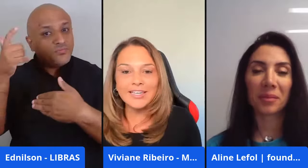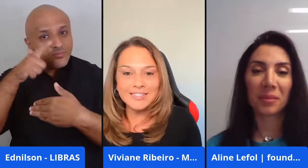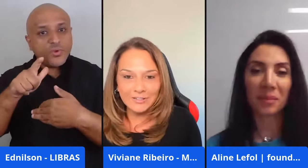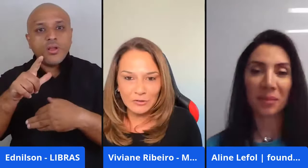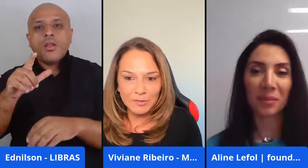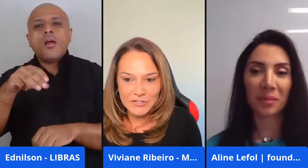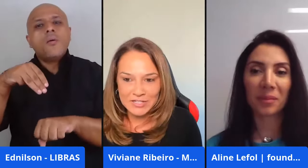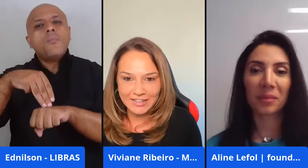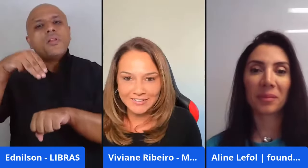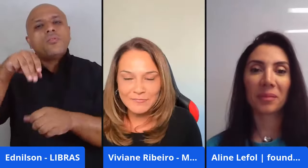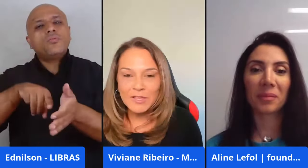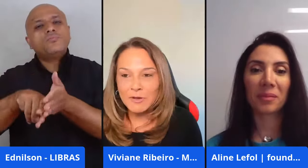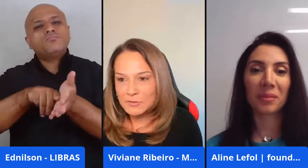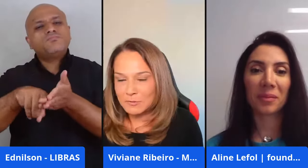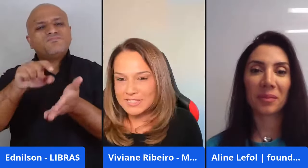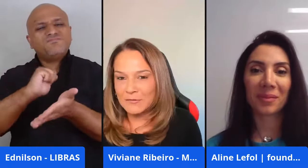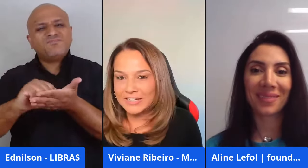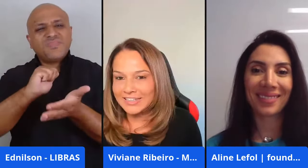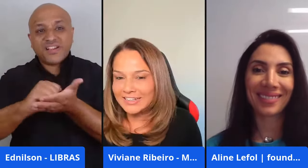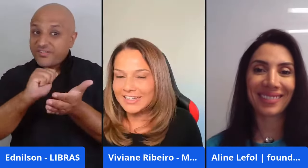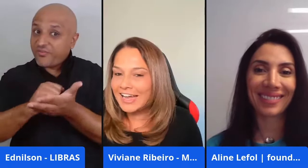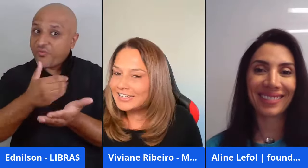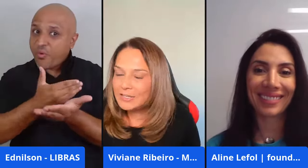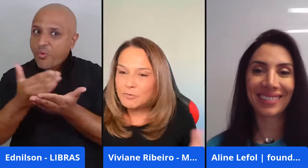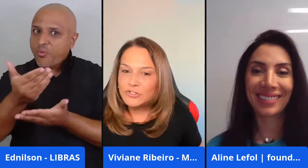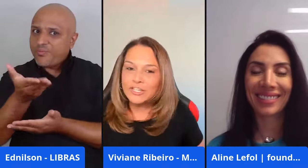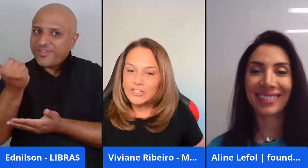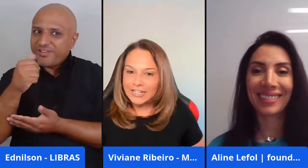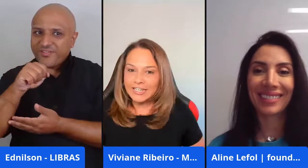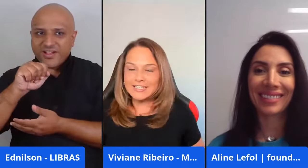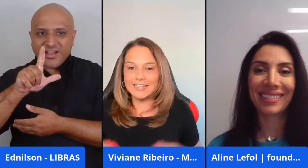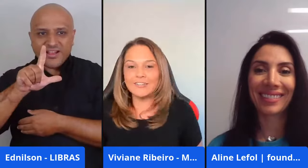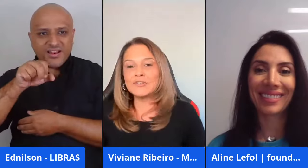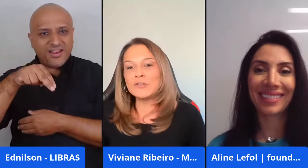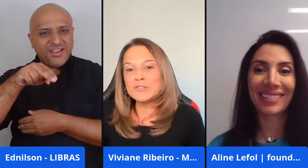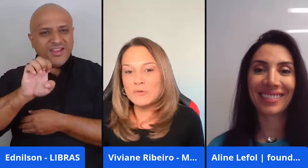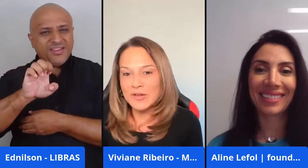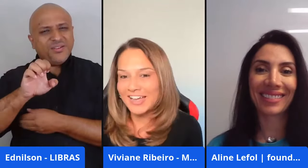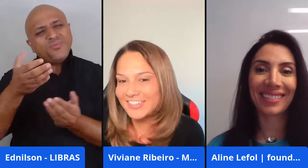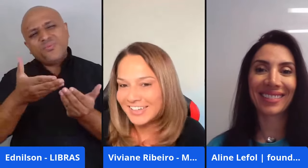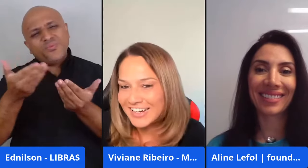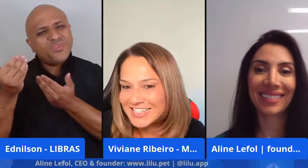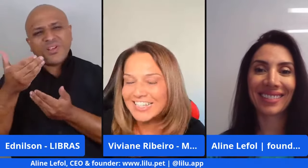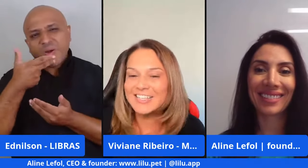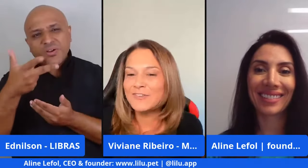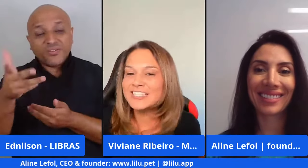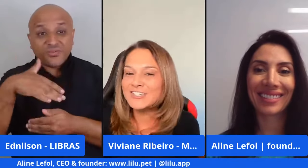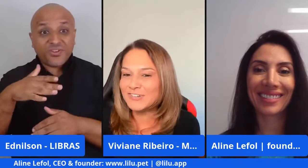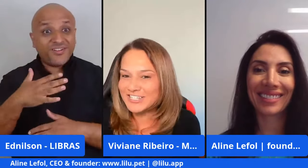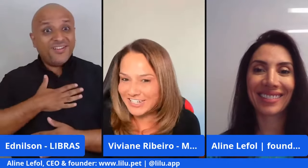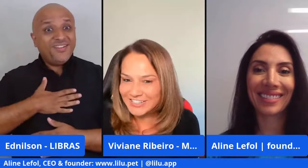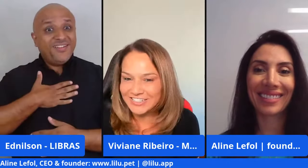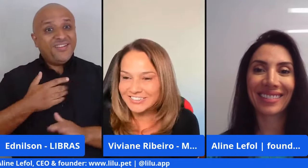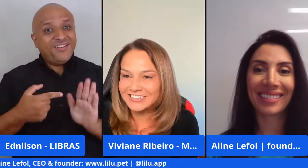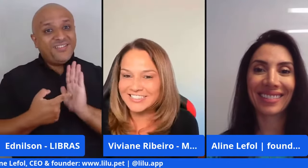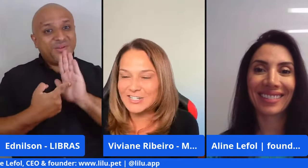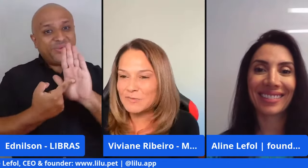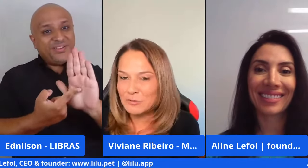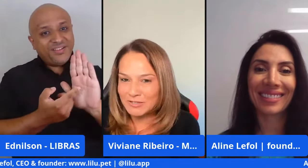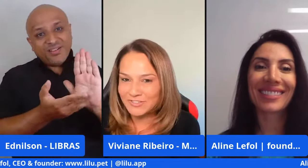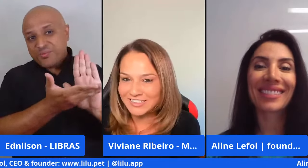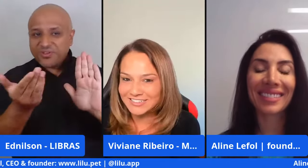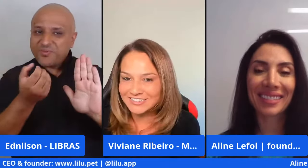mentor e escritor best-seller. Vamos começar com a Aline? Aline, por gentileza, nos dê o seu A da graça e se apresente para a gente.